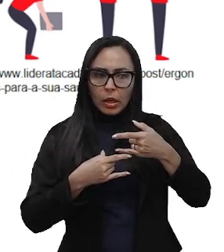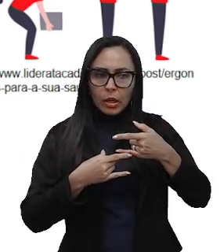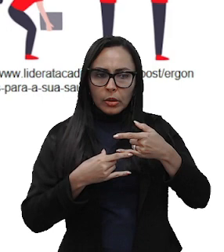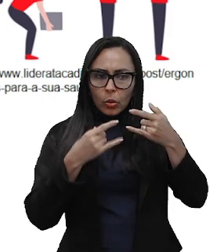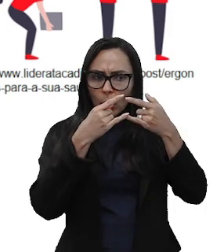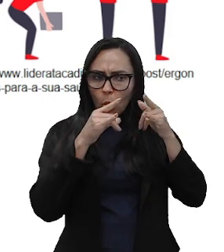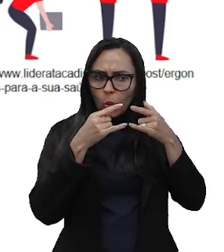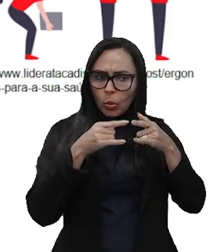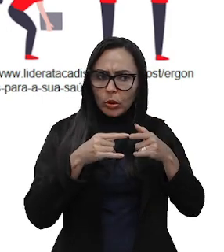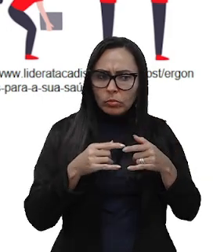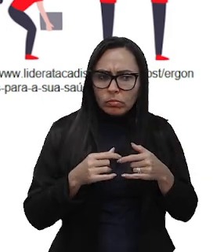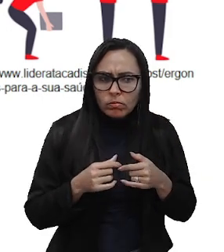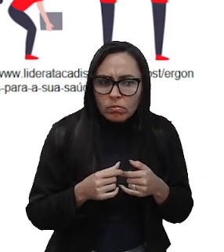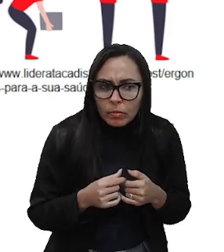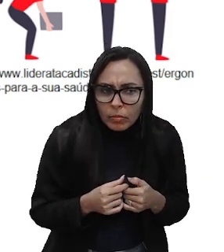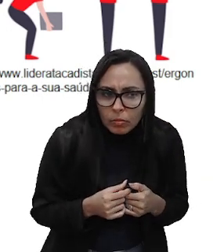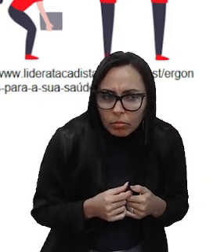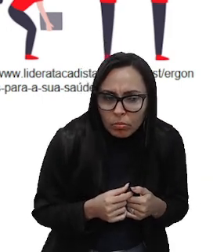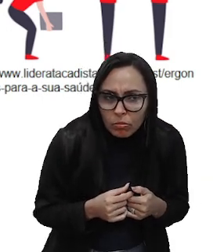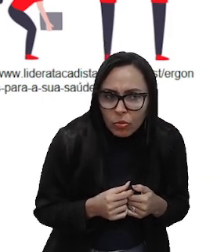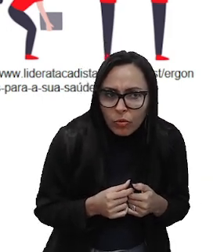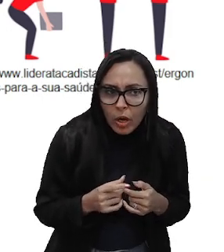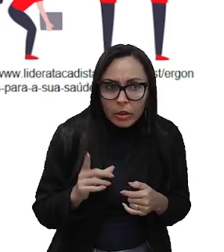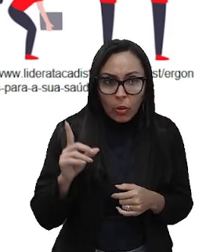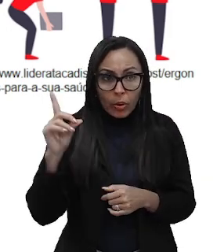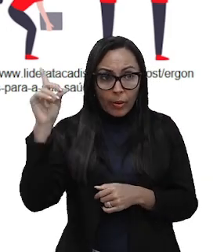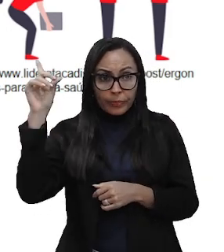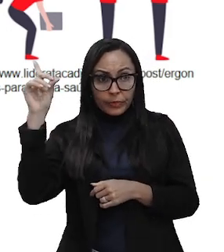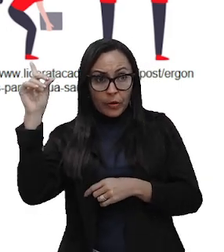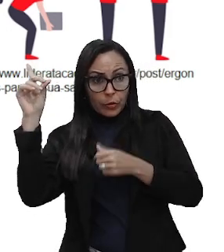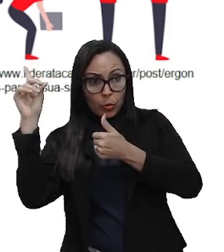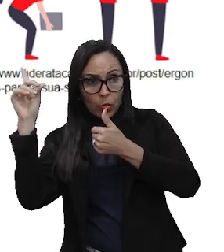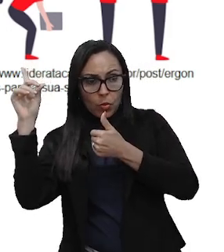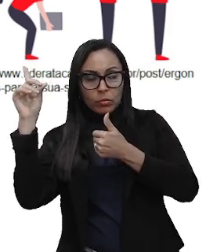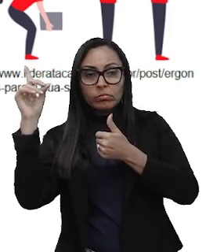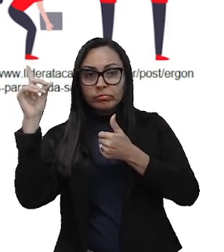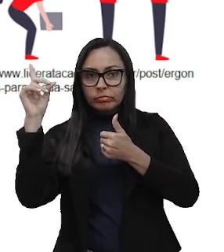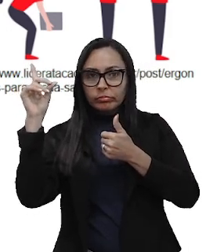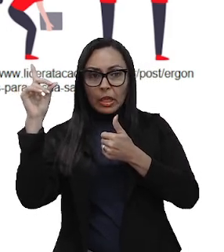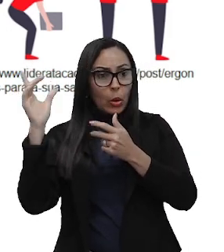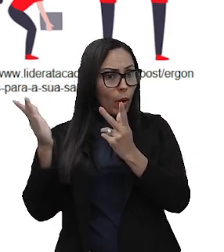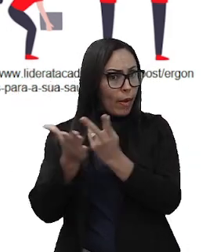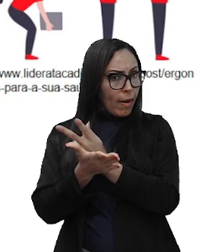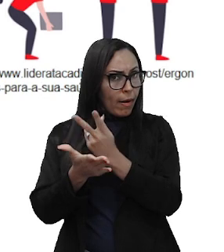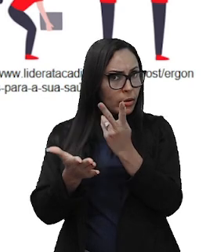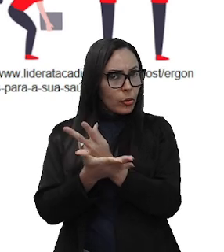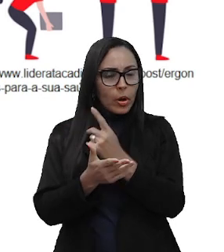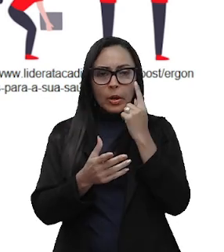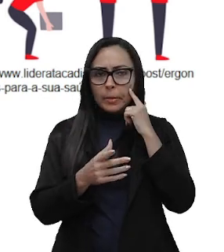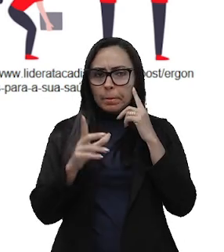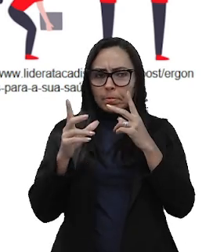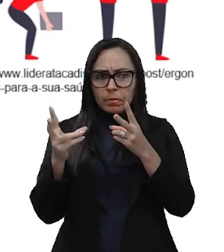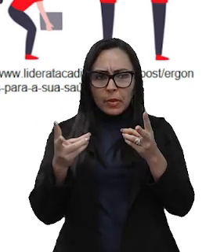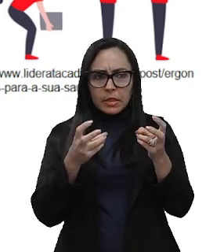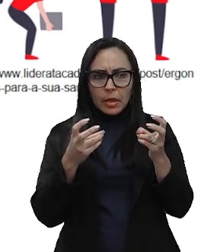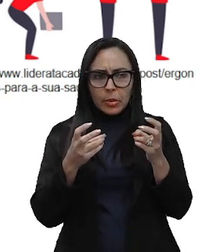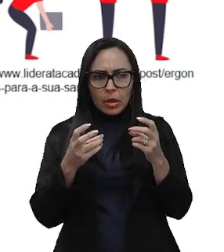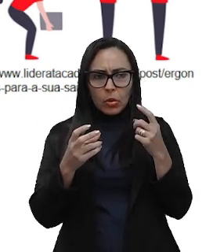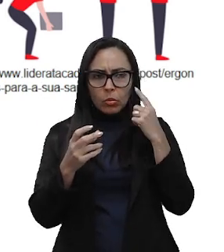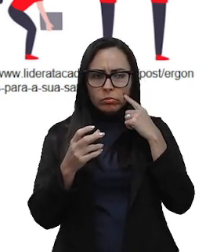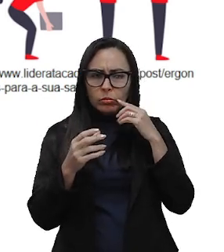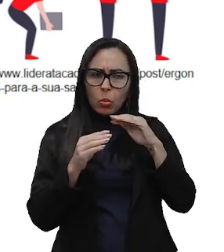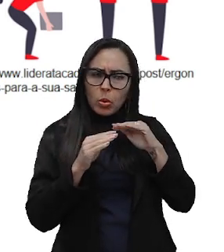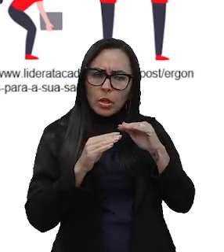está curvada, certo? E a gente também percebe uma inclinação